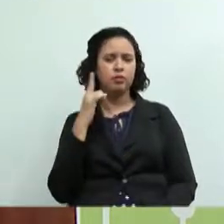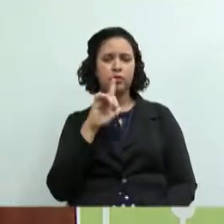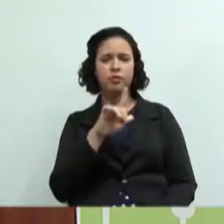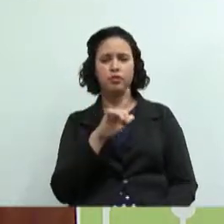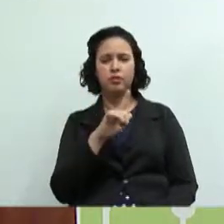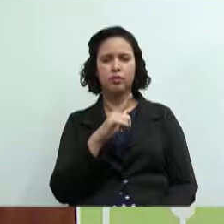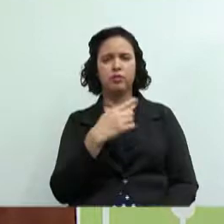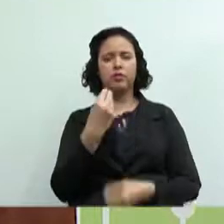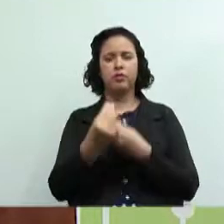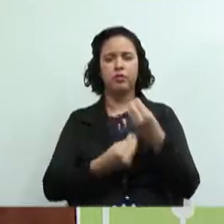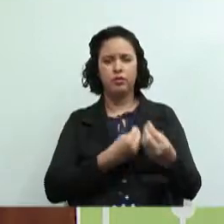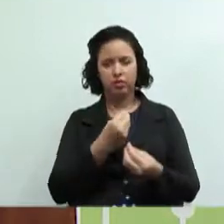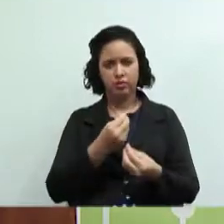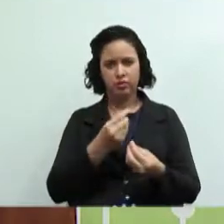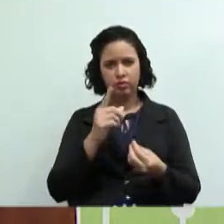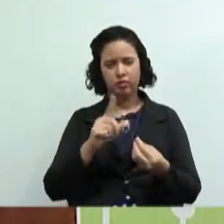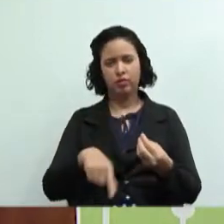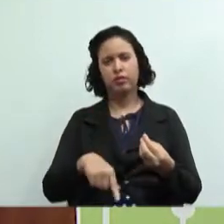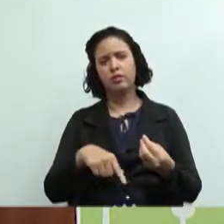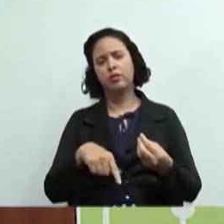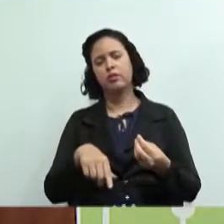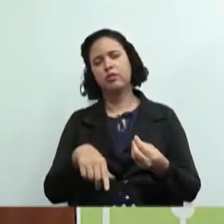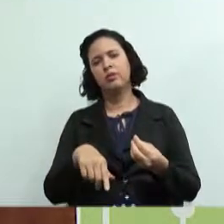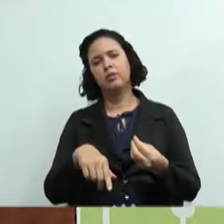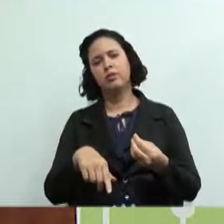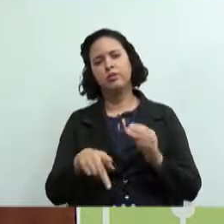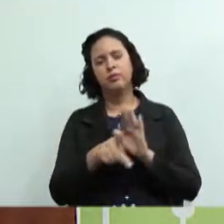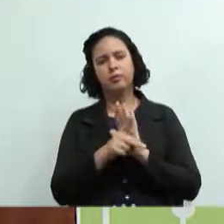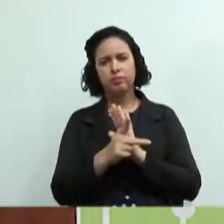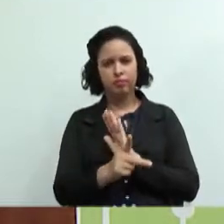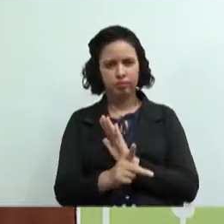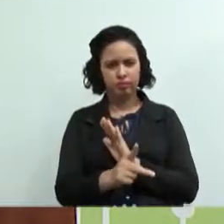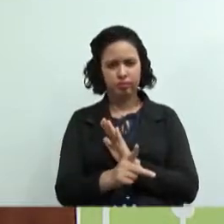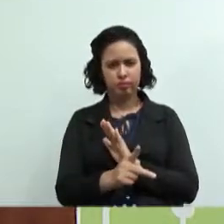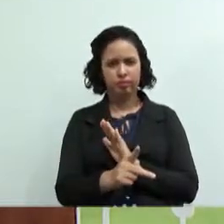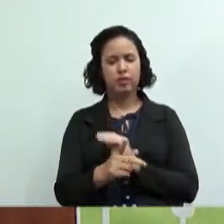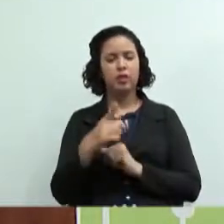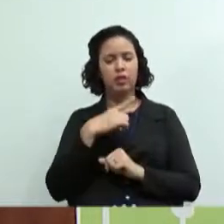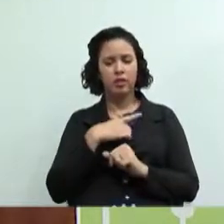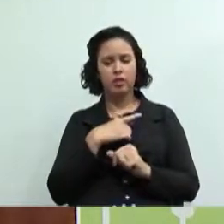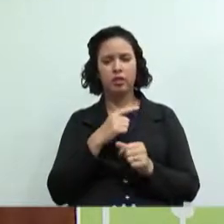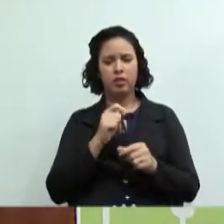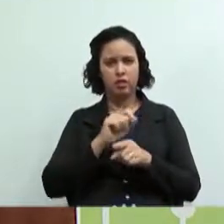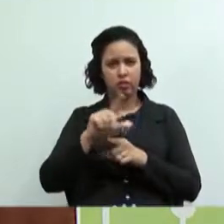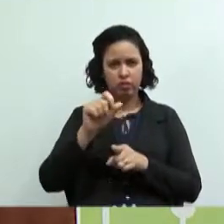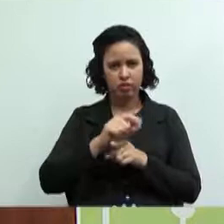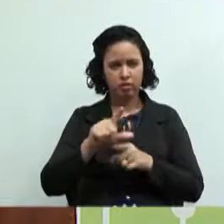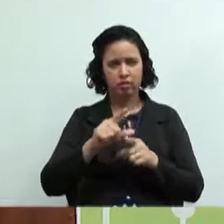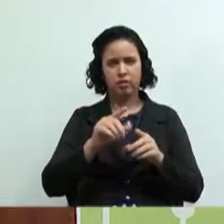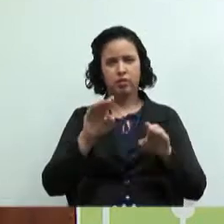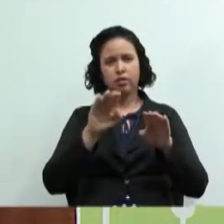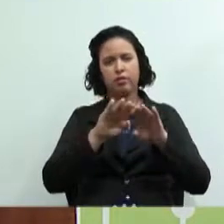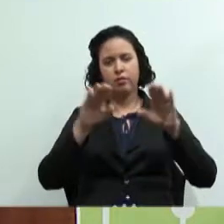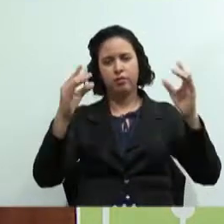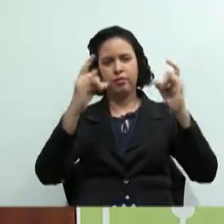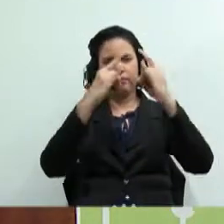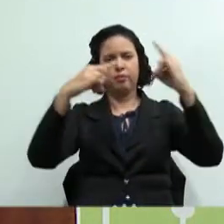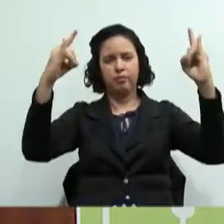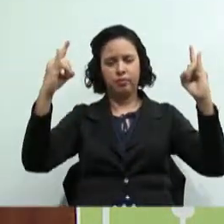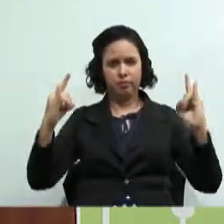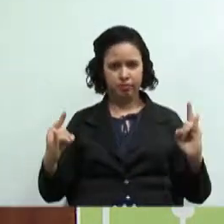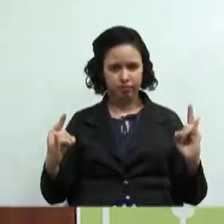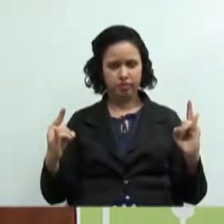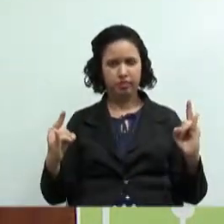são esses meios de produção? As ferramentas de uma marcenaria. Eles têm que alugar uma estrutura e têm que adquirir um